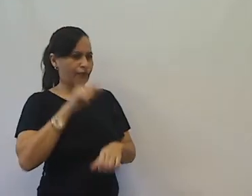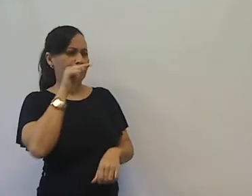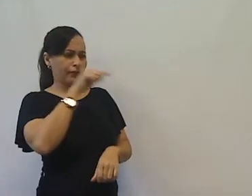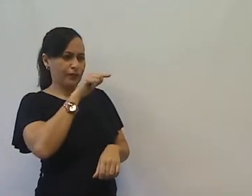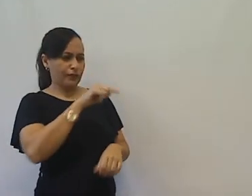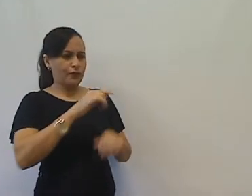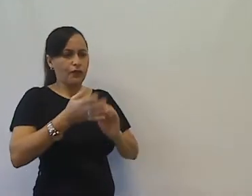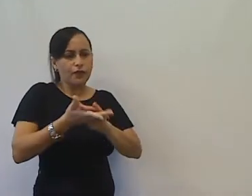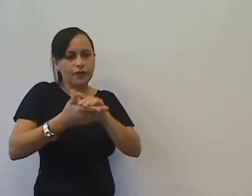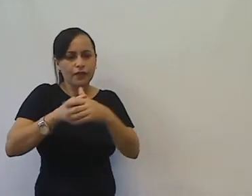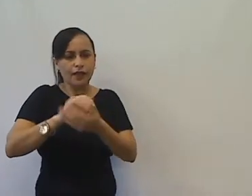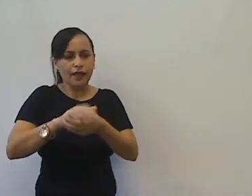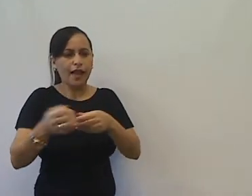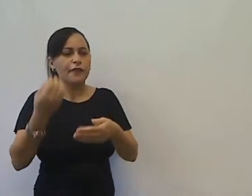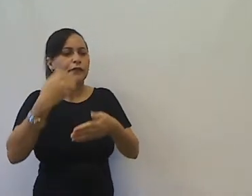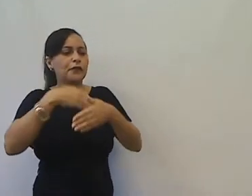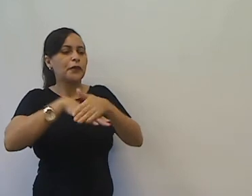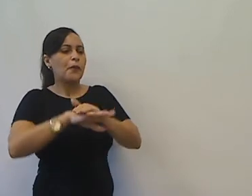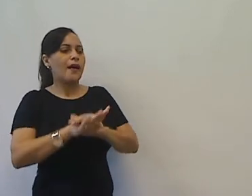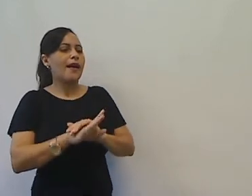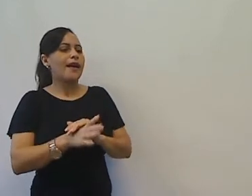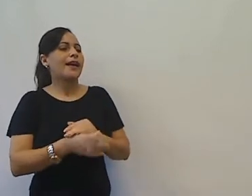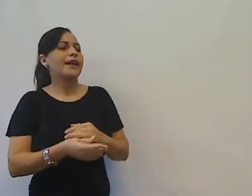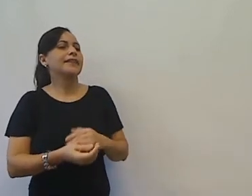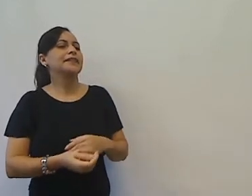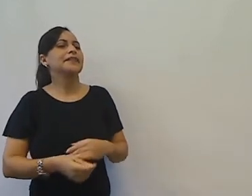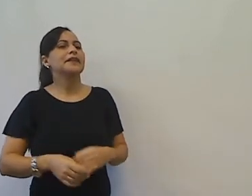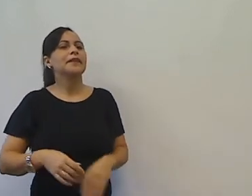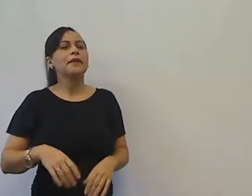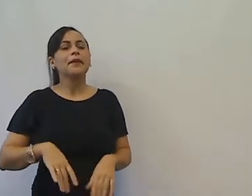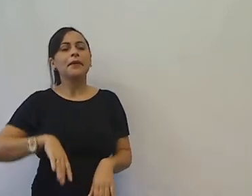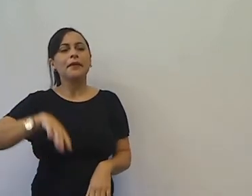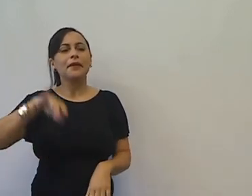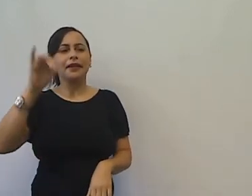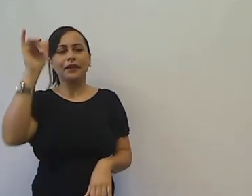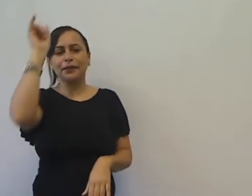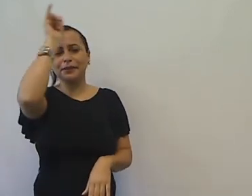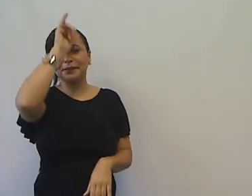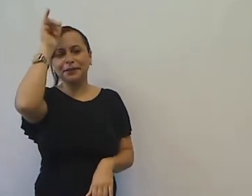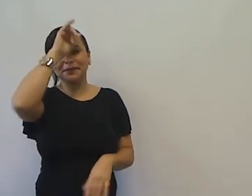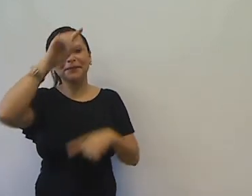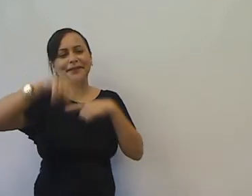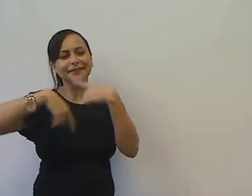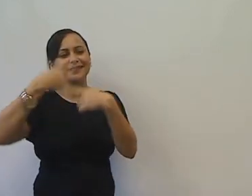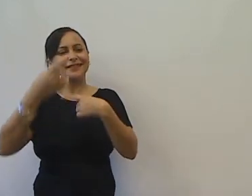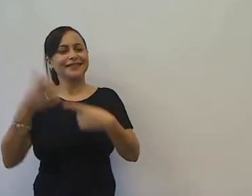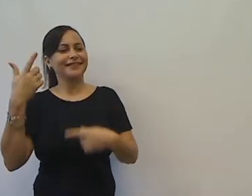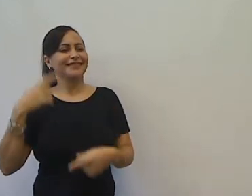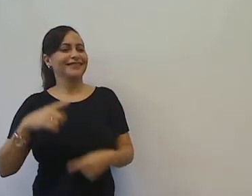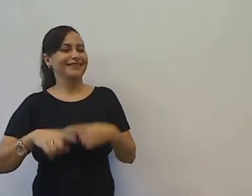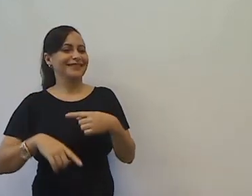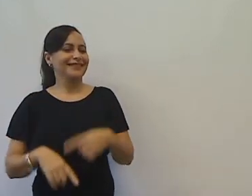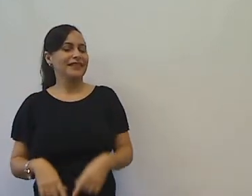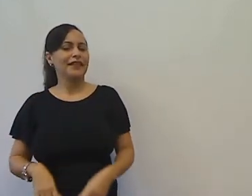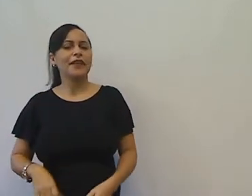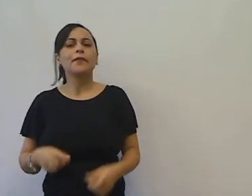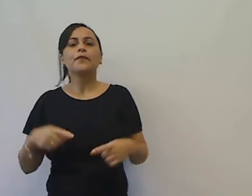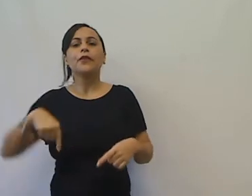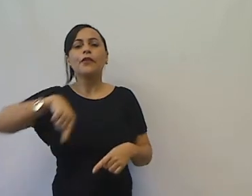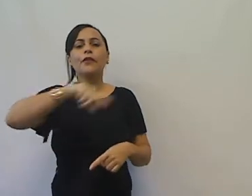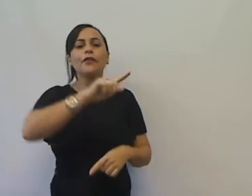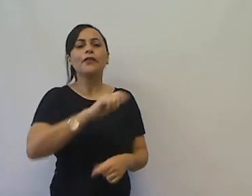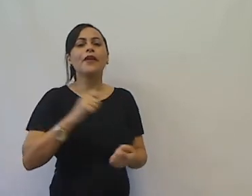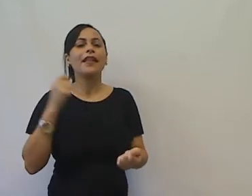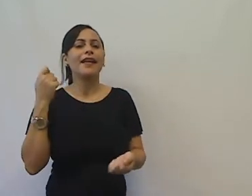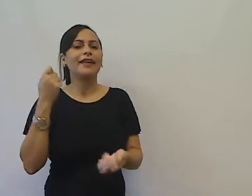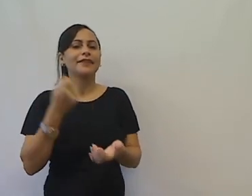e guarda para enganar o tubobo. E deu no pé, foi até o armazém, cobrou a aposta e até